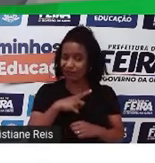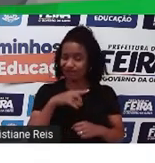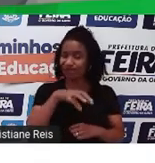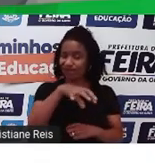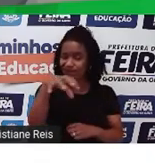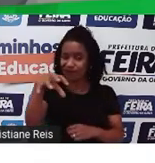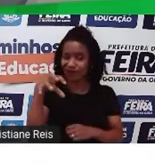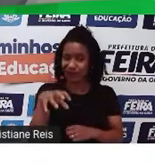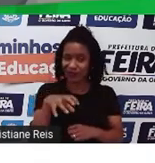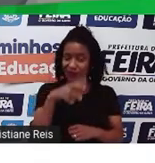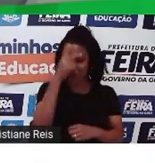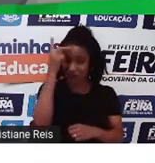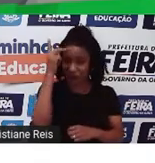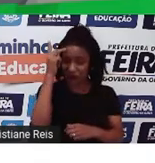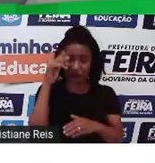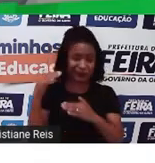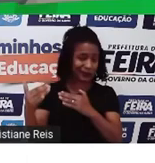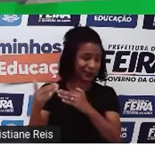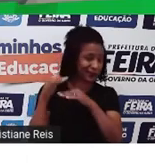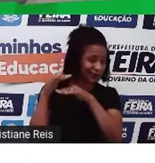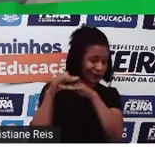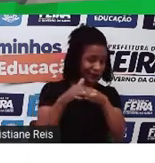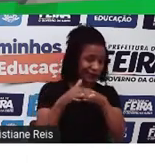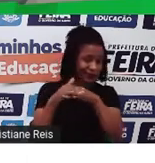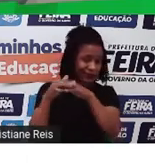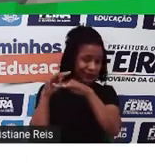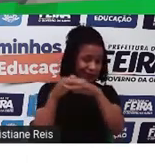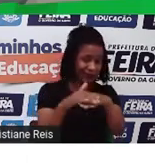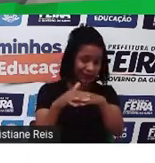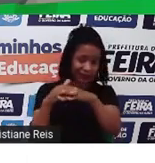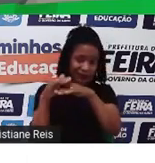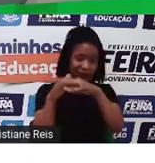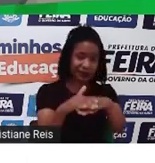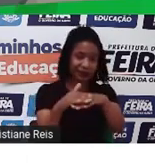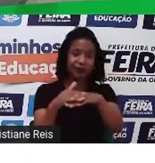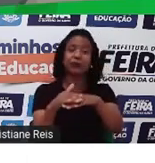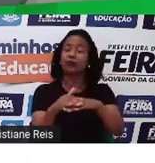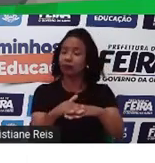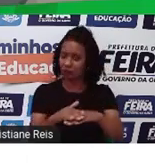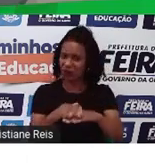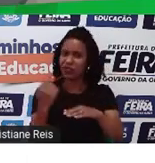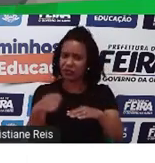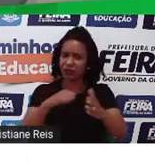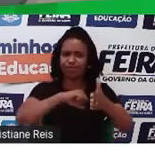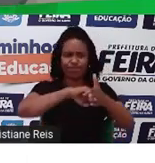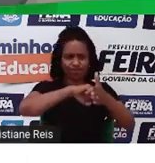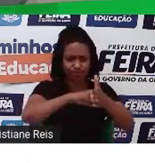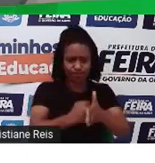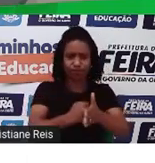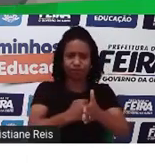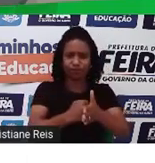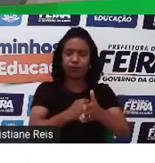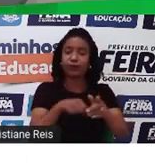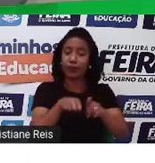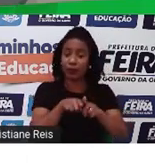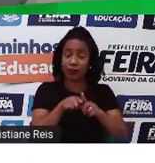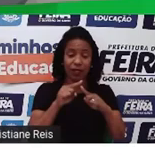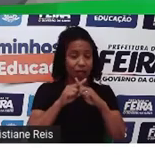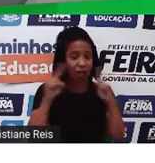os cantos. Qual é nosso desafio? É bloquear esses agressores e denunciá-los para impedir que eles